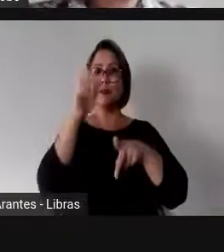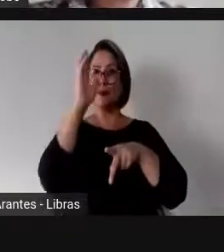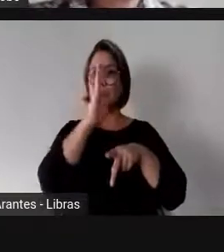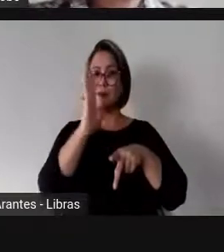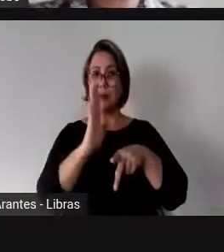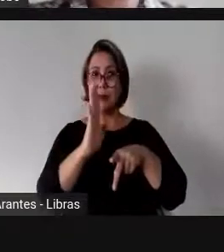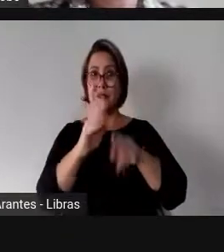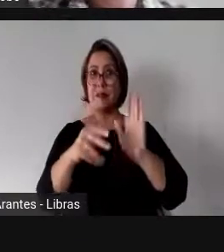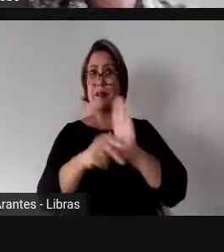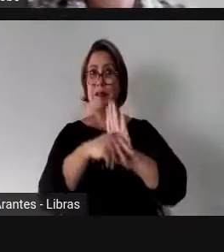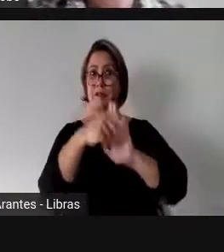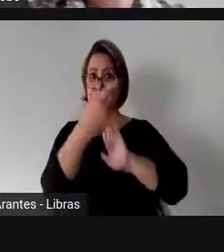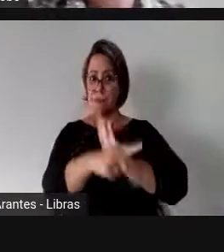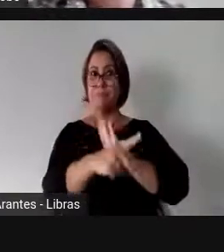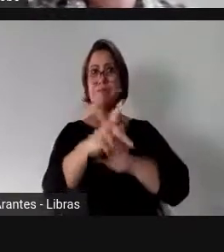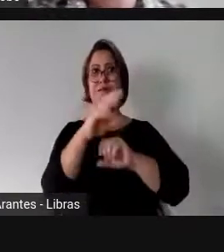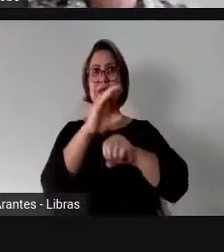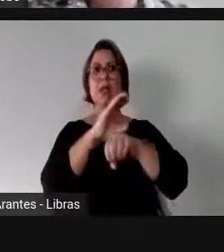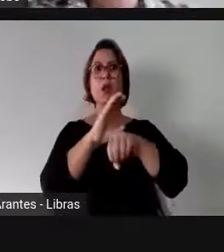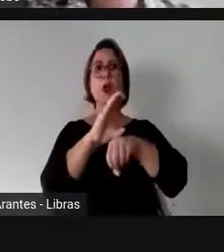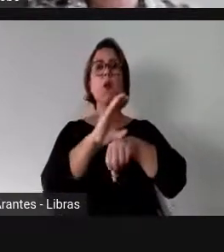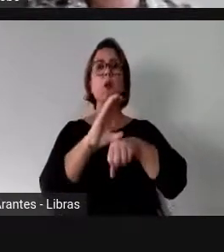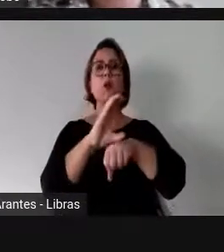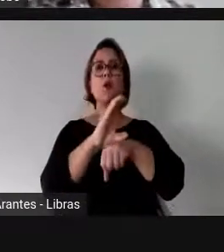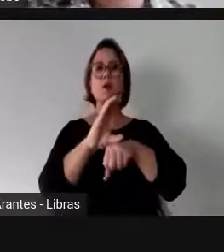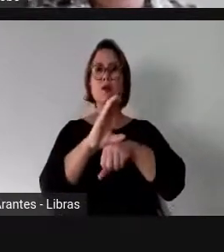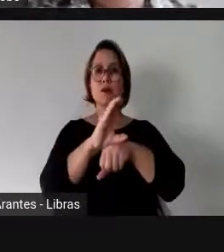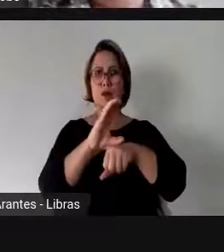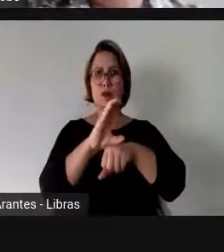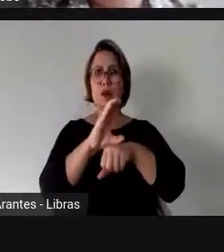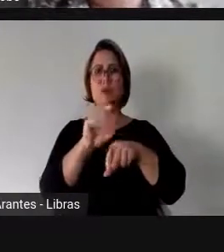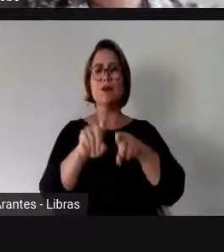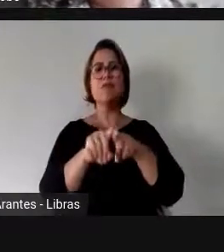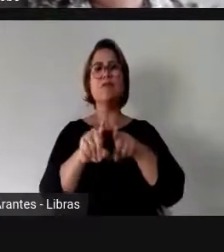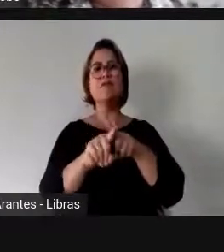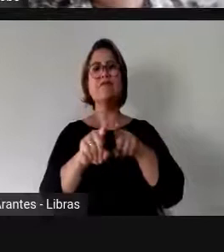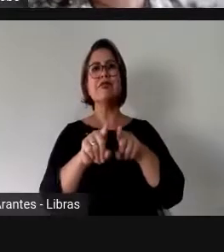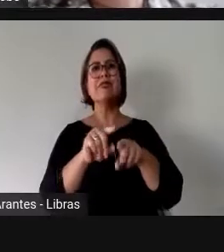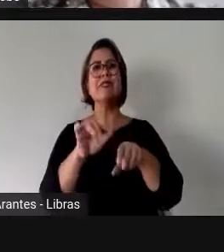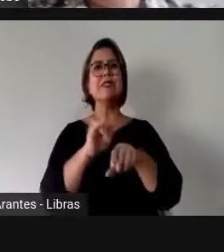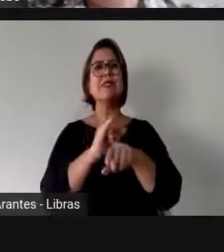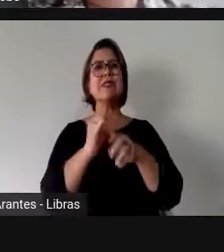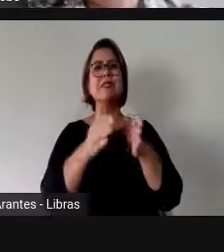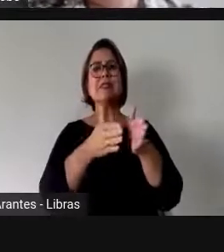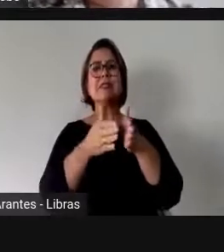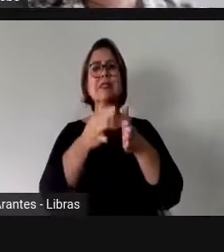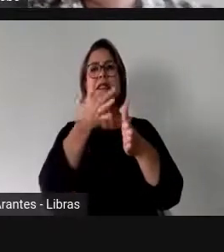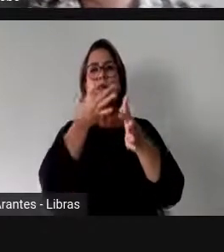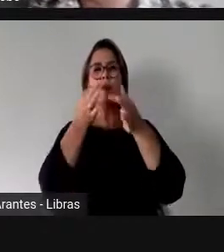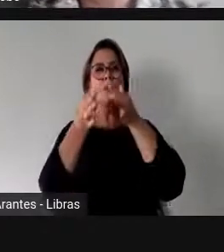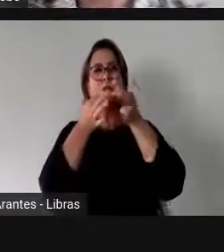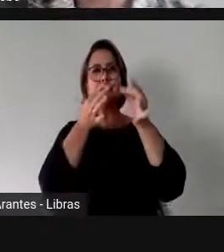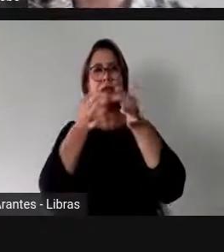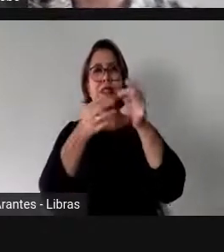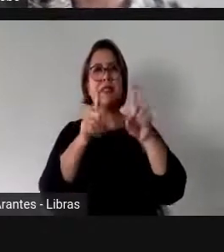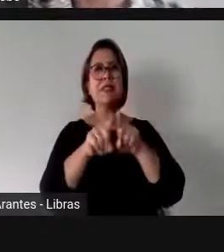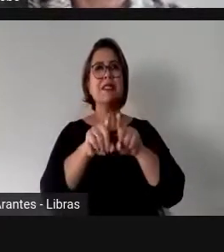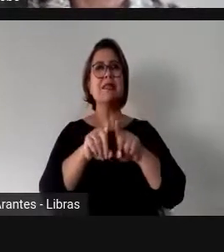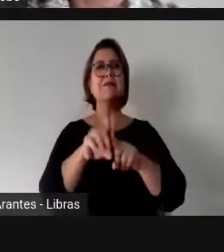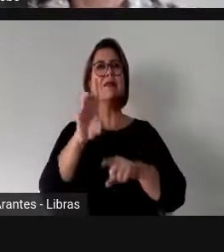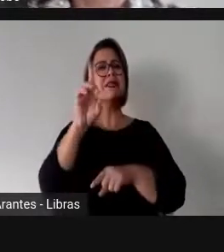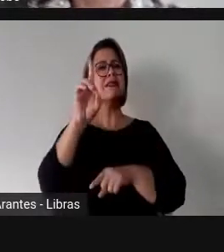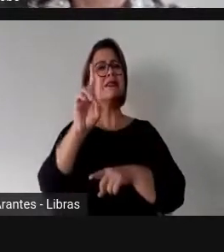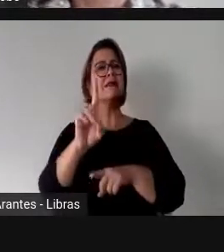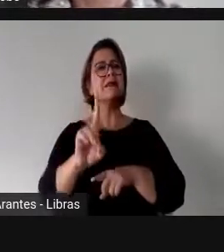brasileira, ao definir as linhas gerais do Estado Democrático de Direito, diz que há uma